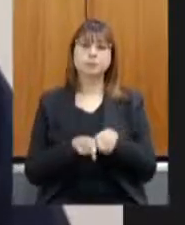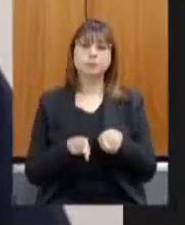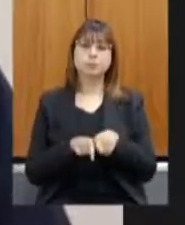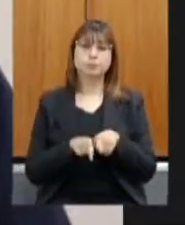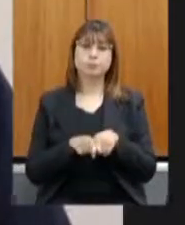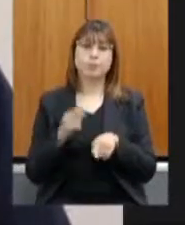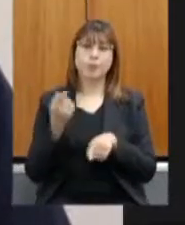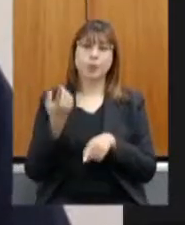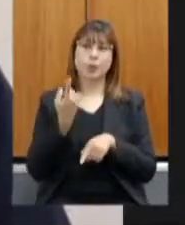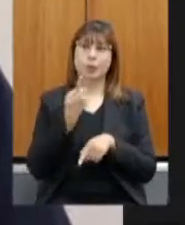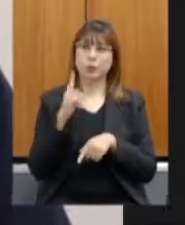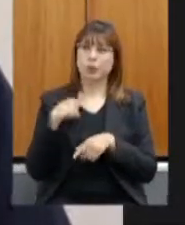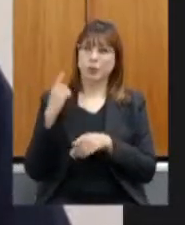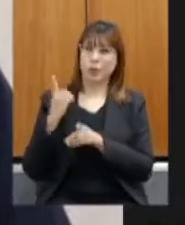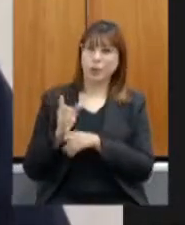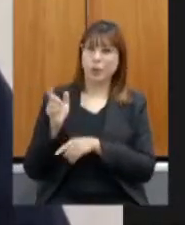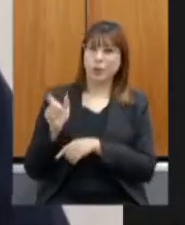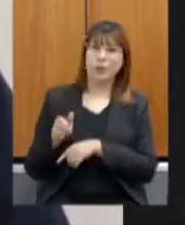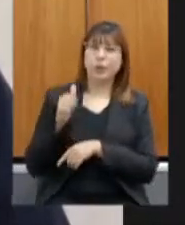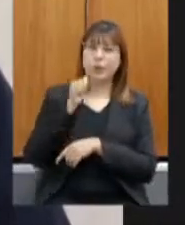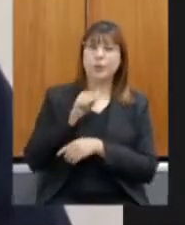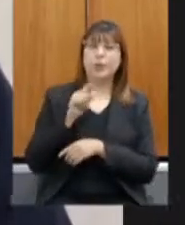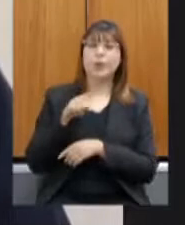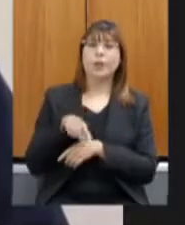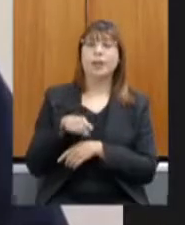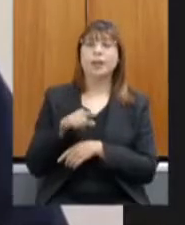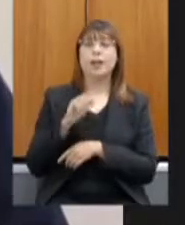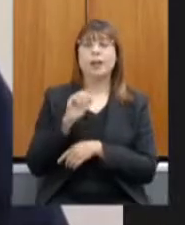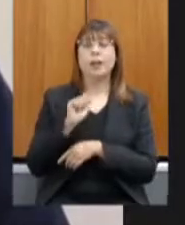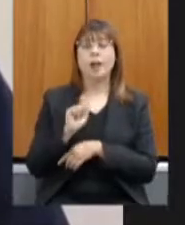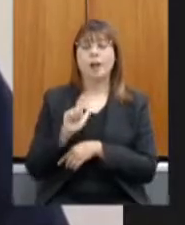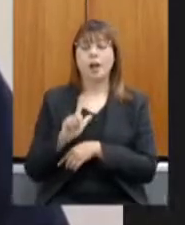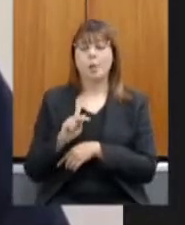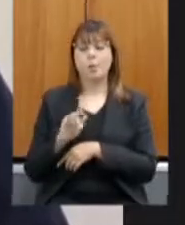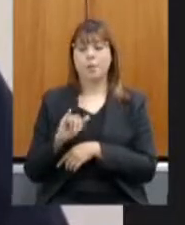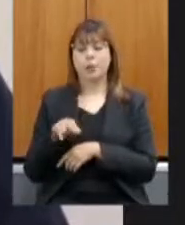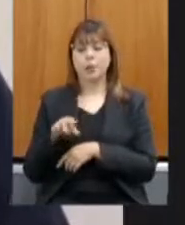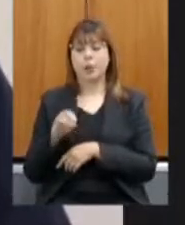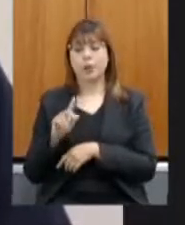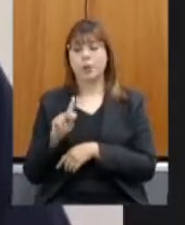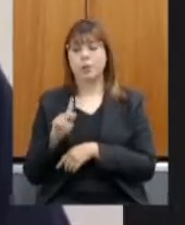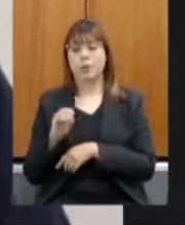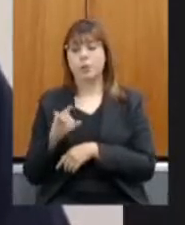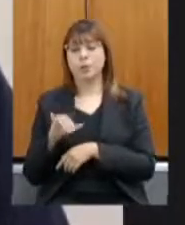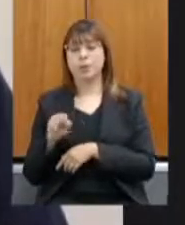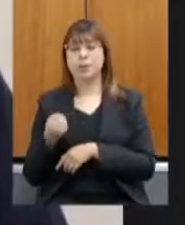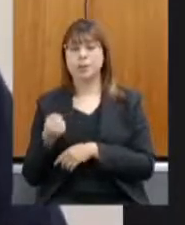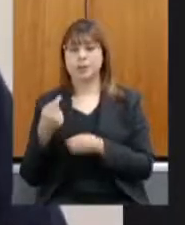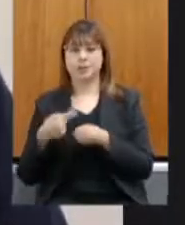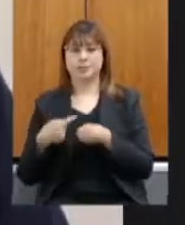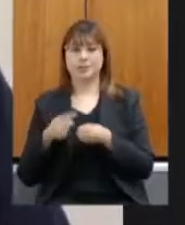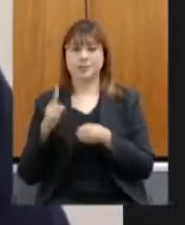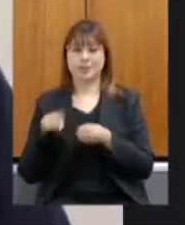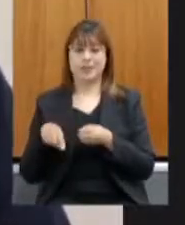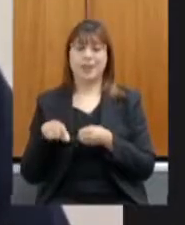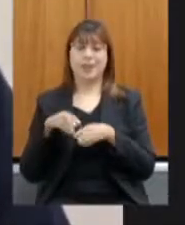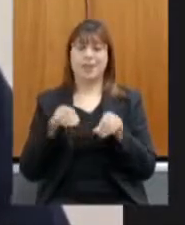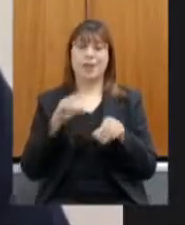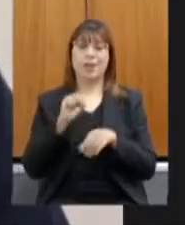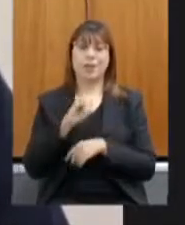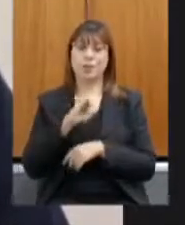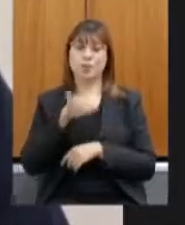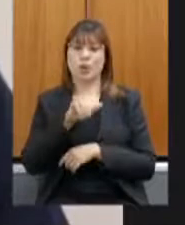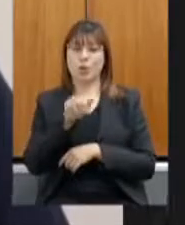encontrei foi em Capinópolis, no lançamento da safra de soja e ali